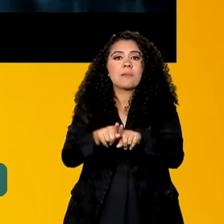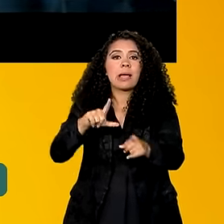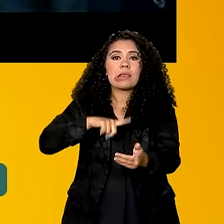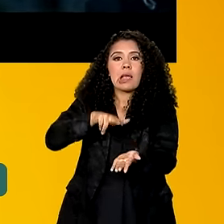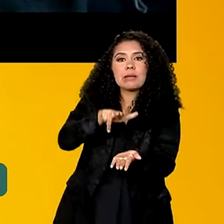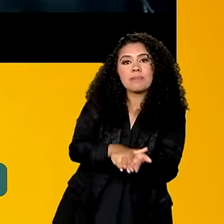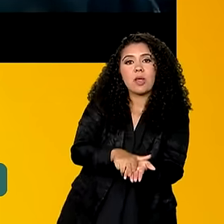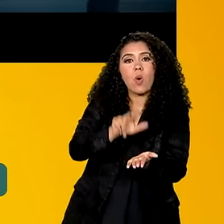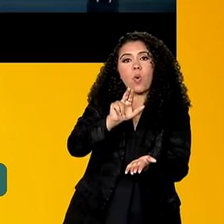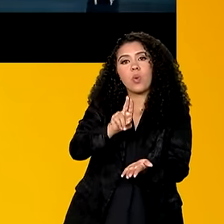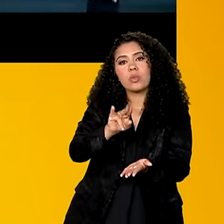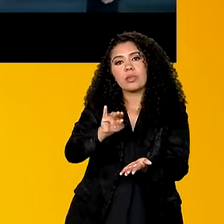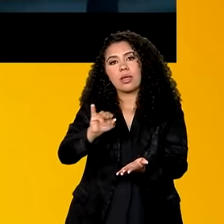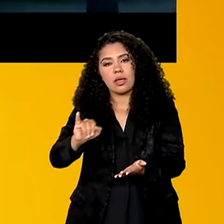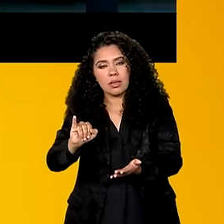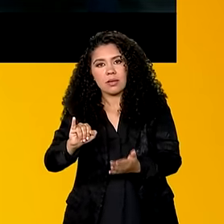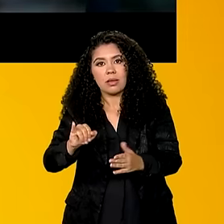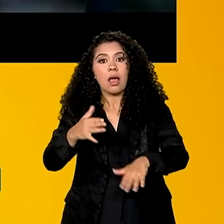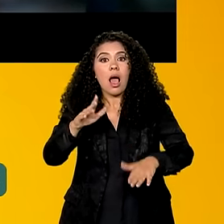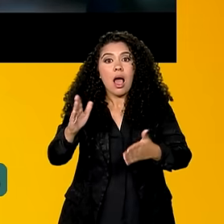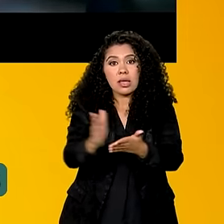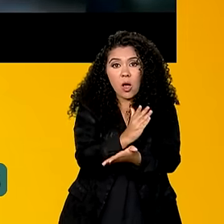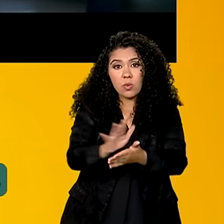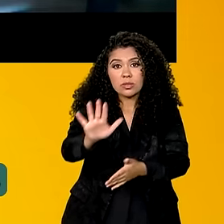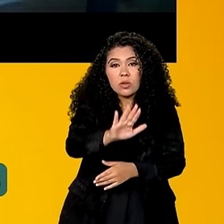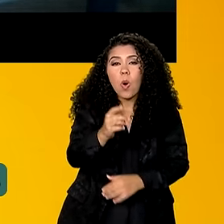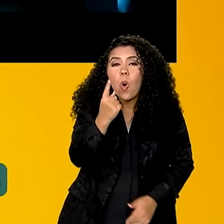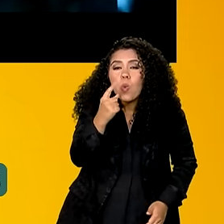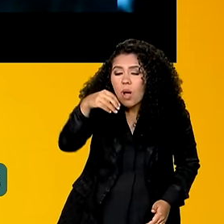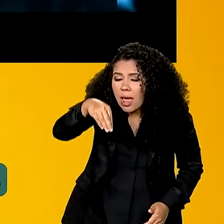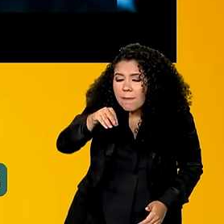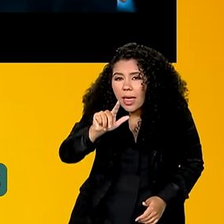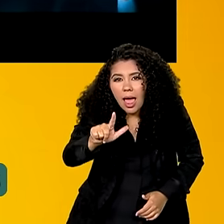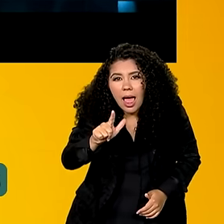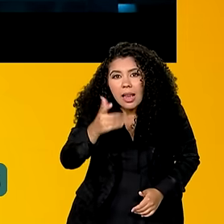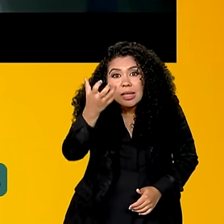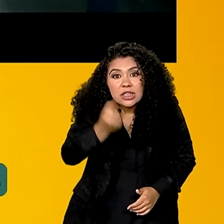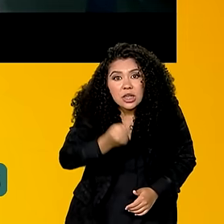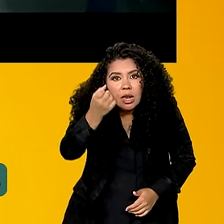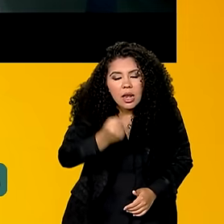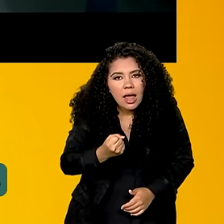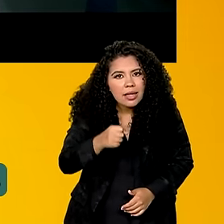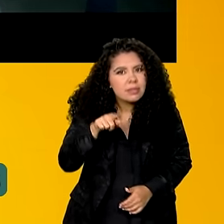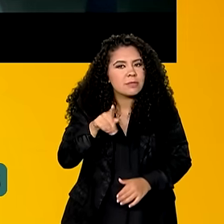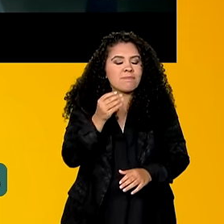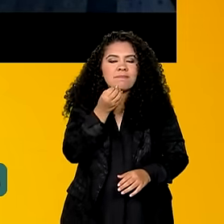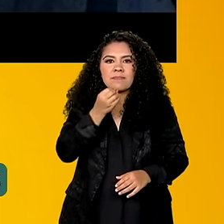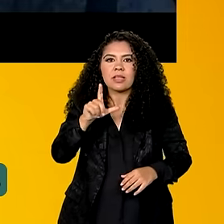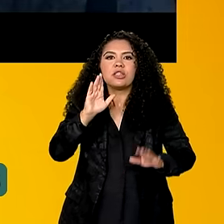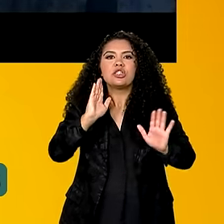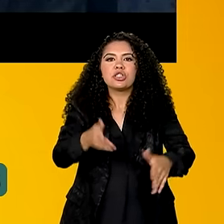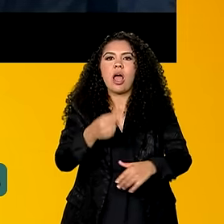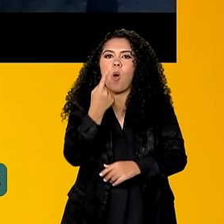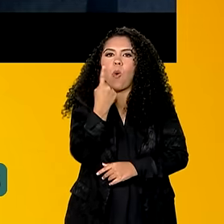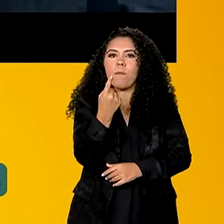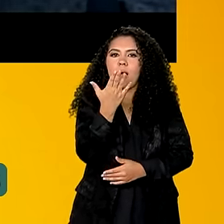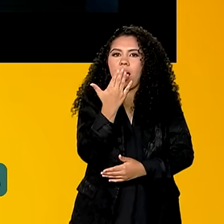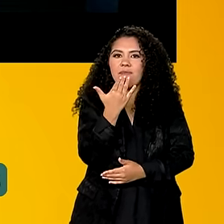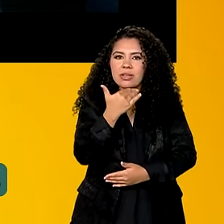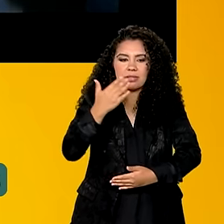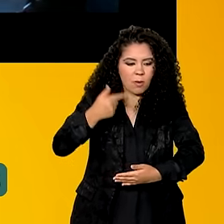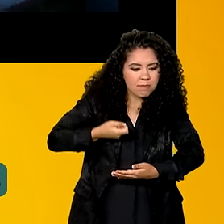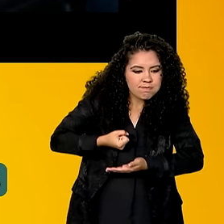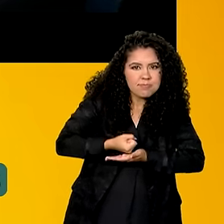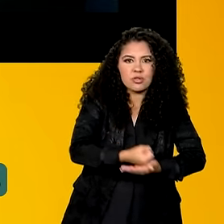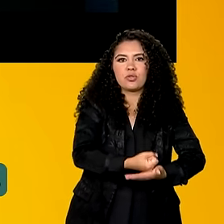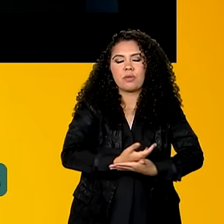situações, 1 ml de leite materno já equivale a uma refeição para bebês nessa situação.